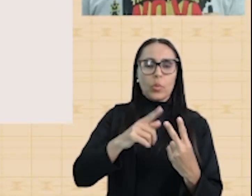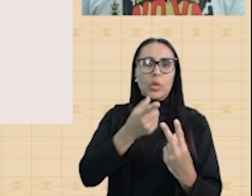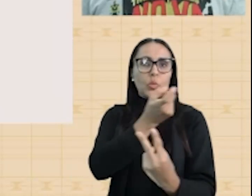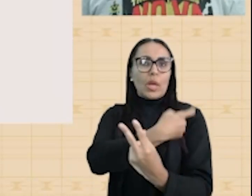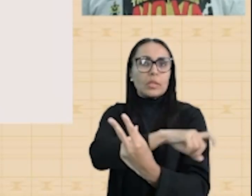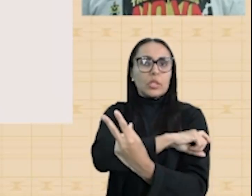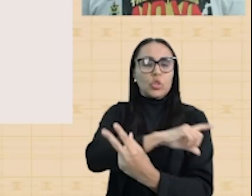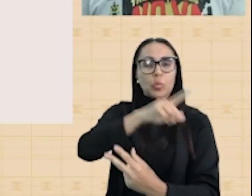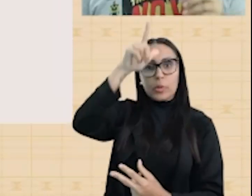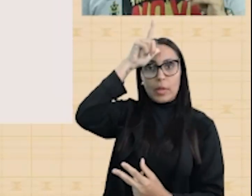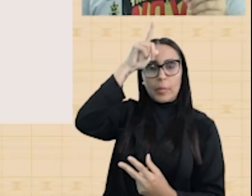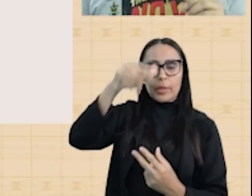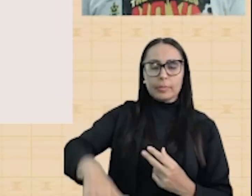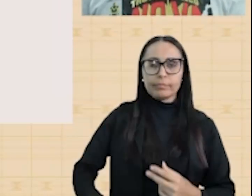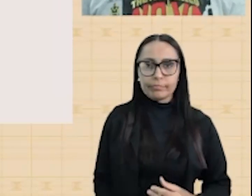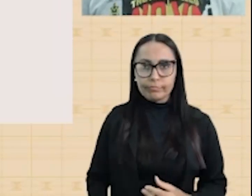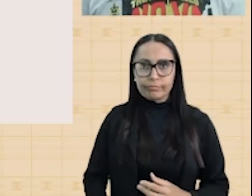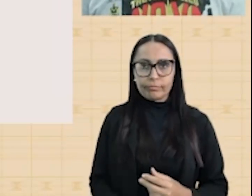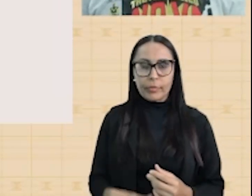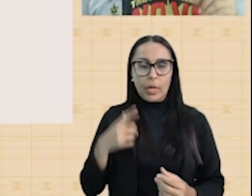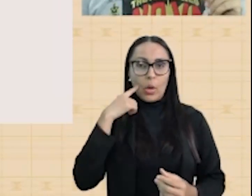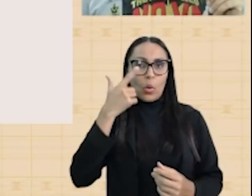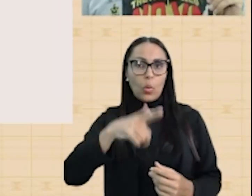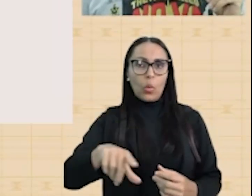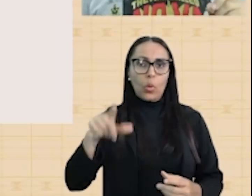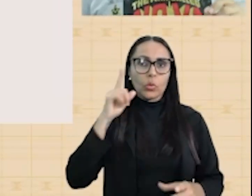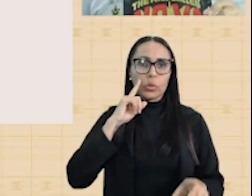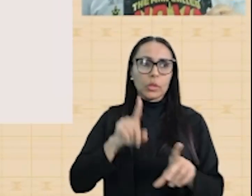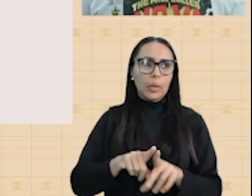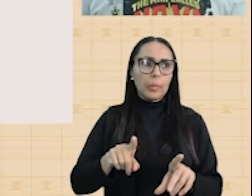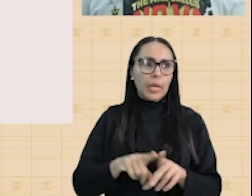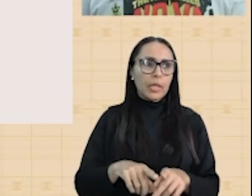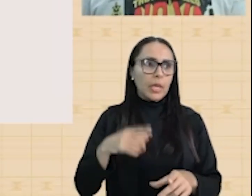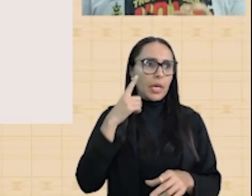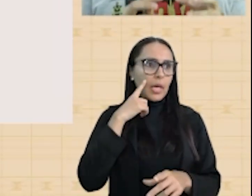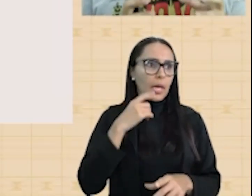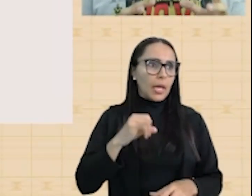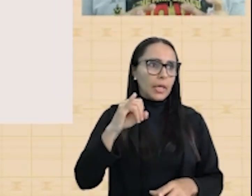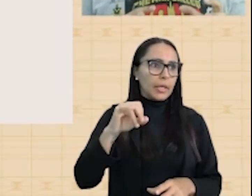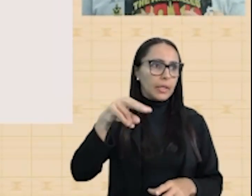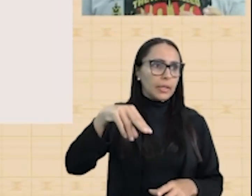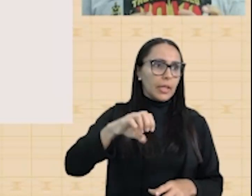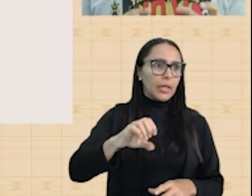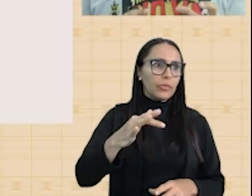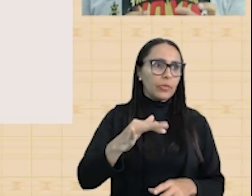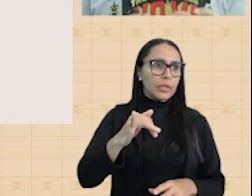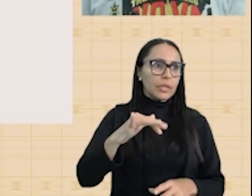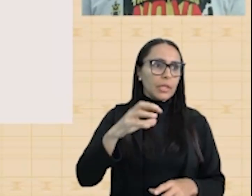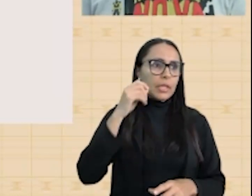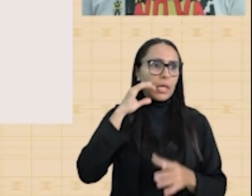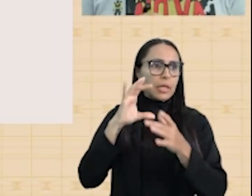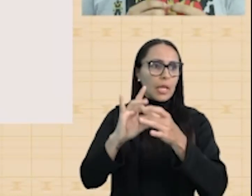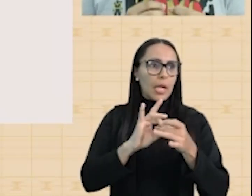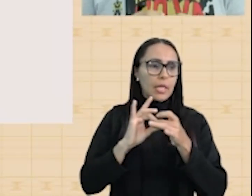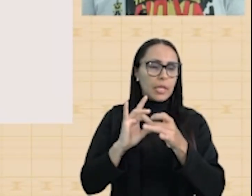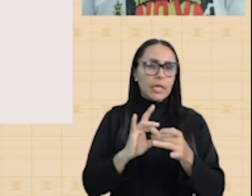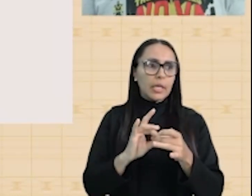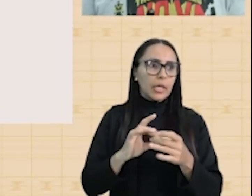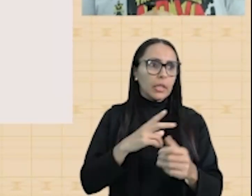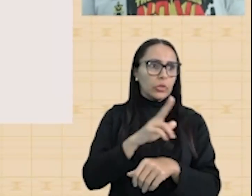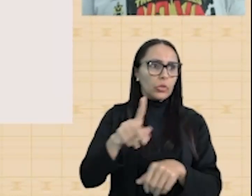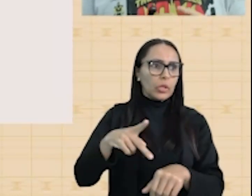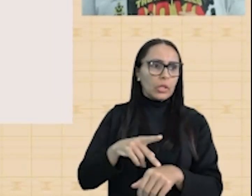Outro antecedente que merece atenção, a ineficiência da Liga das Nações, uma